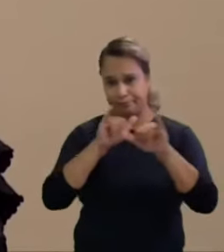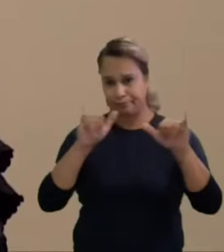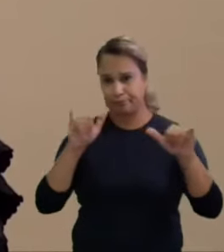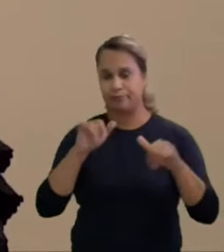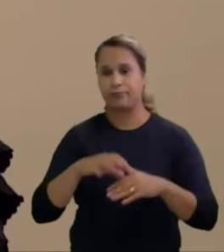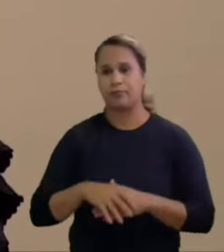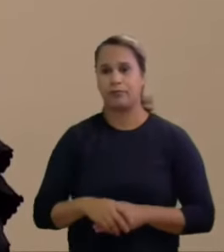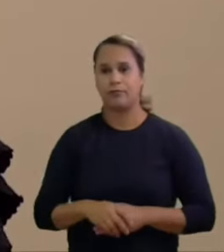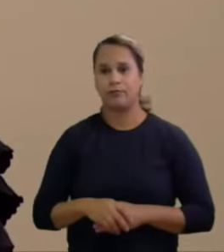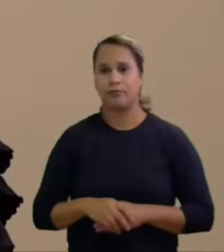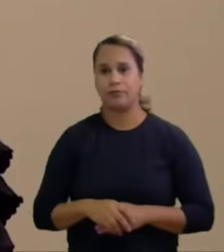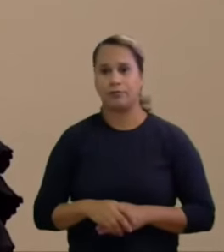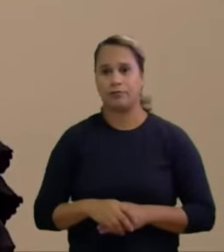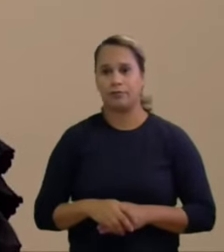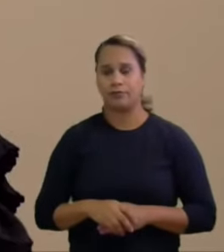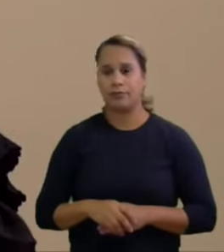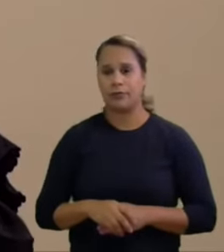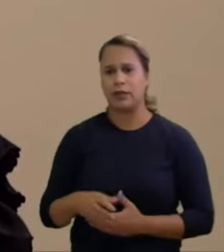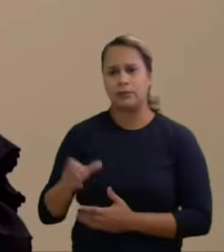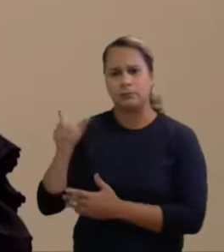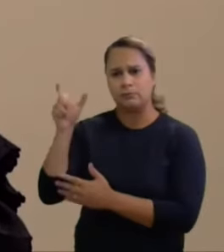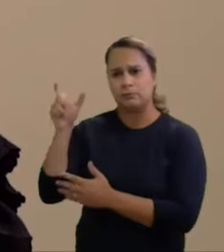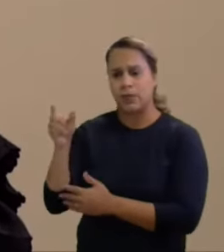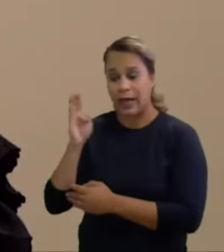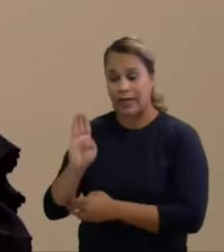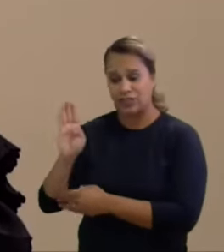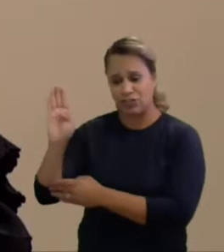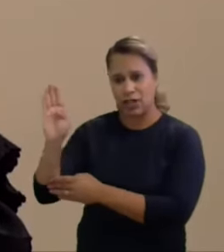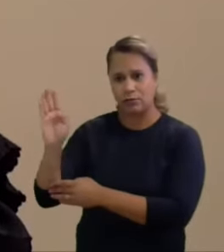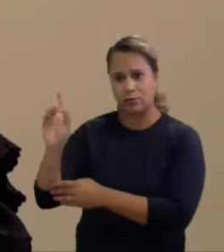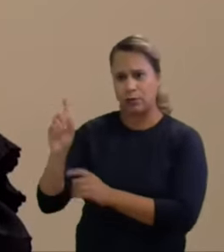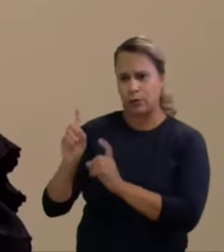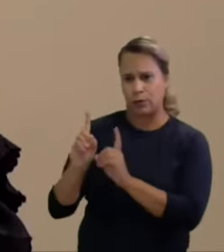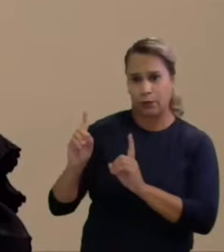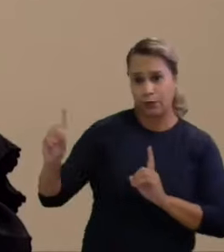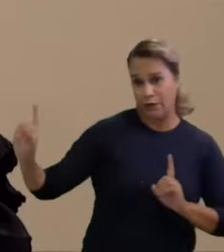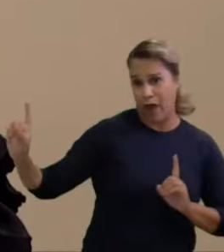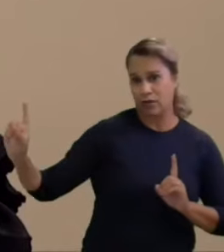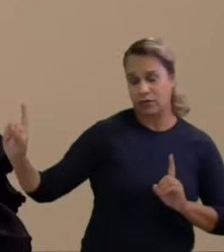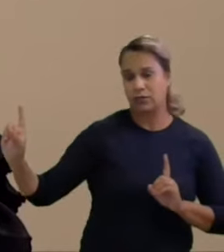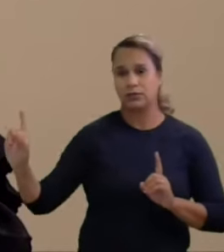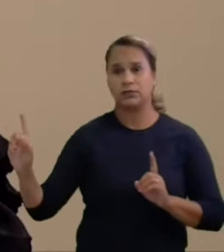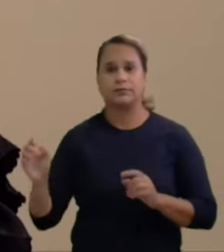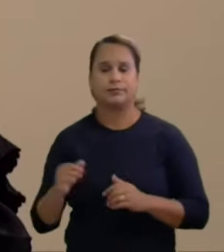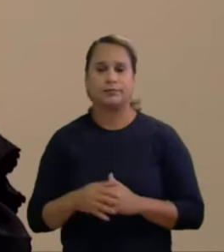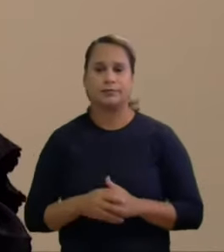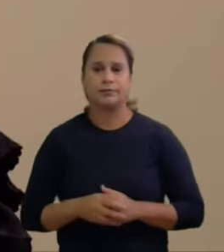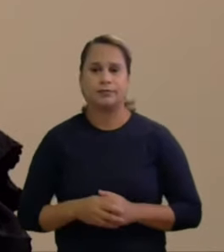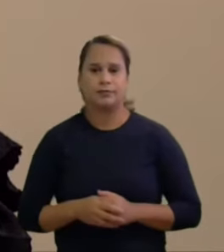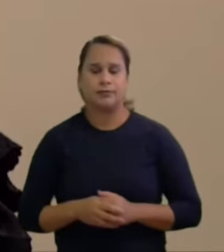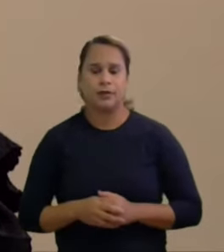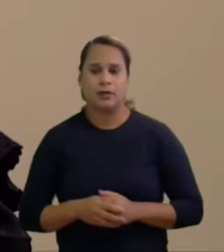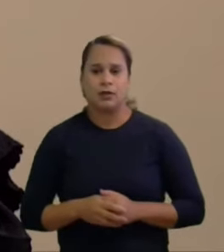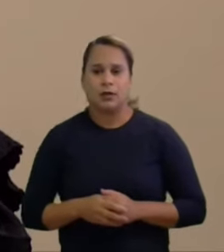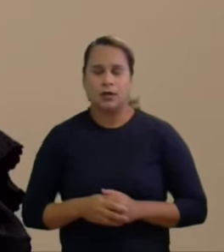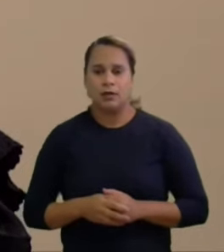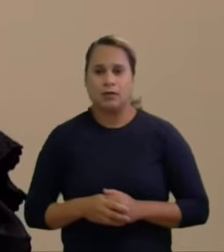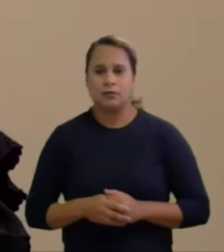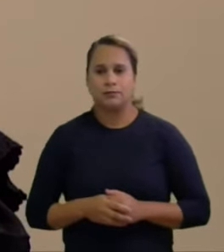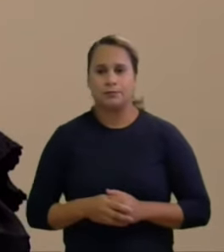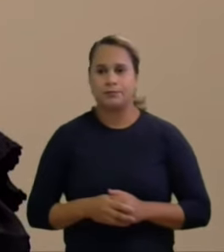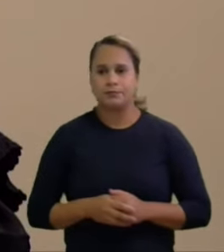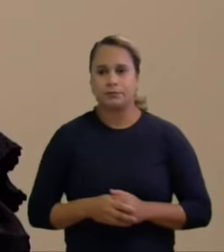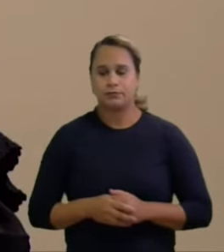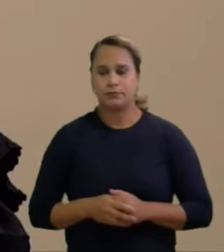e não sei se isso teria alguma vantagem para desequilibrar a eleição. Enfim, a